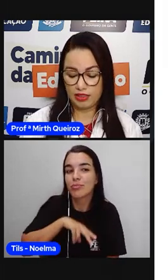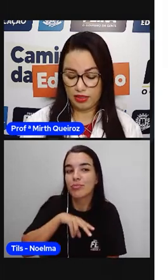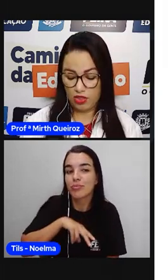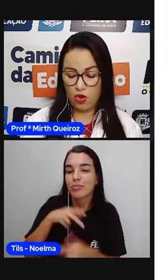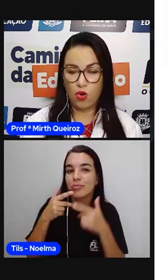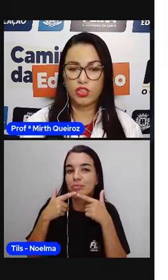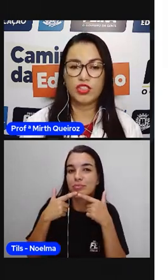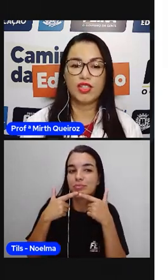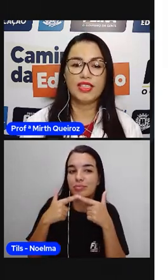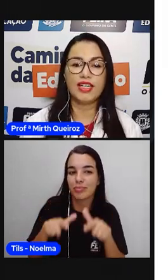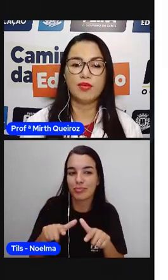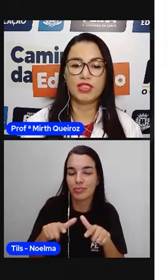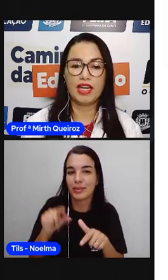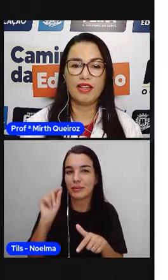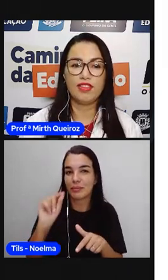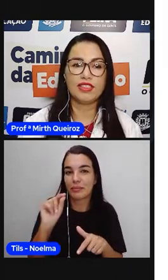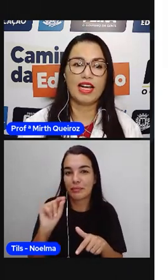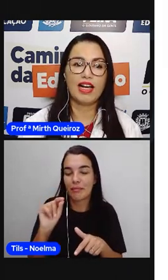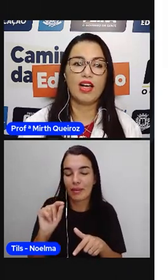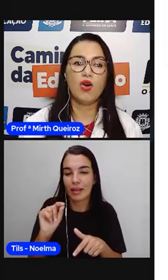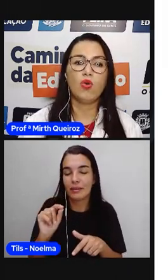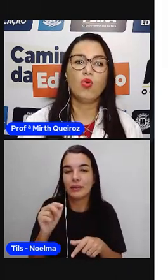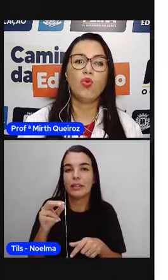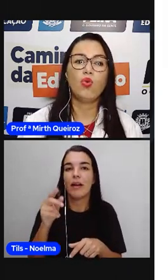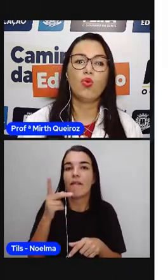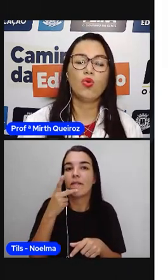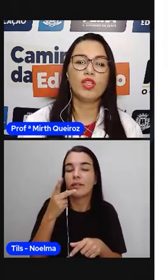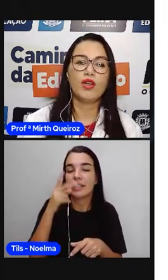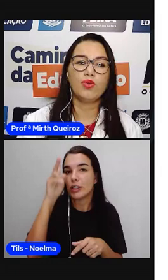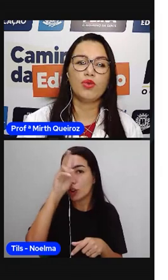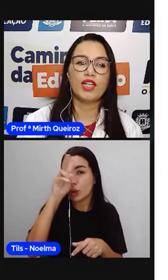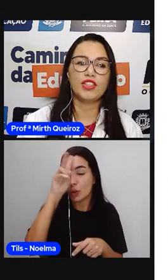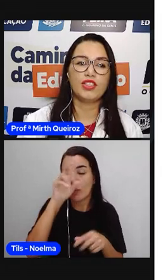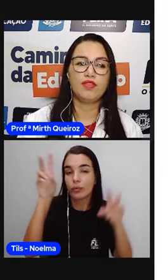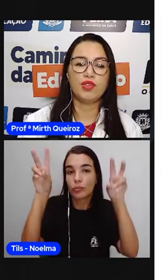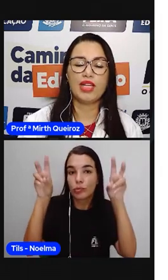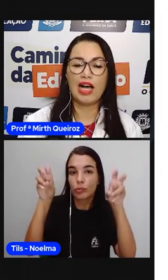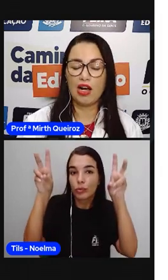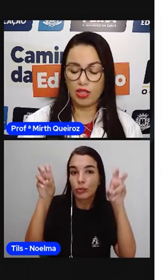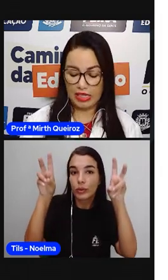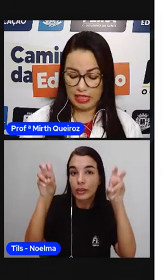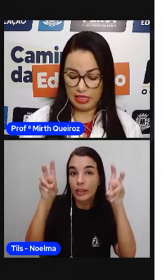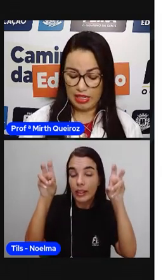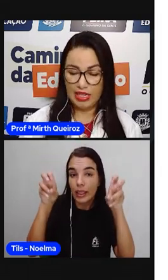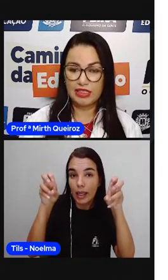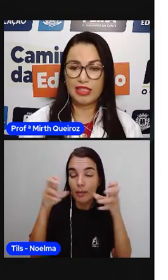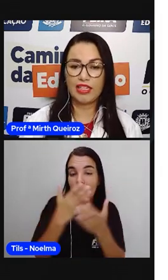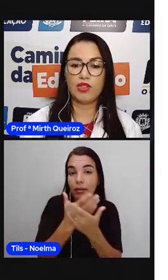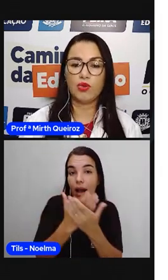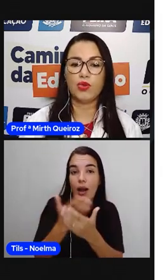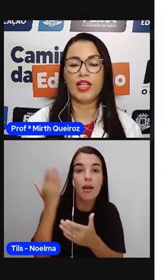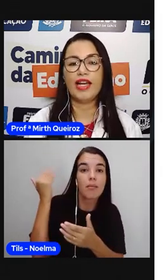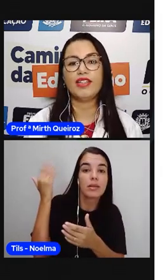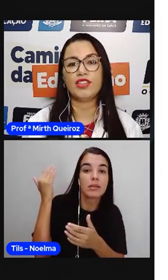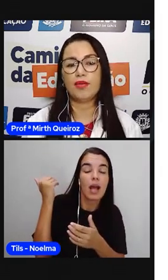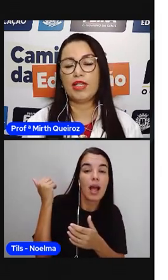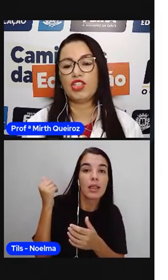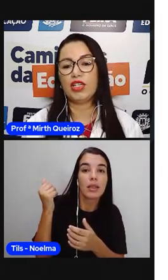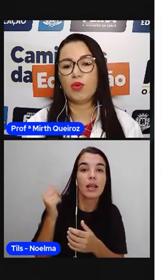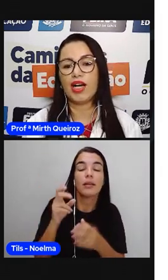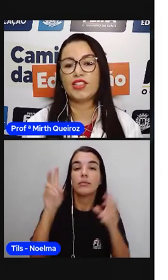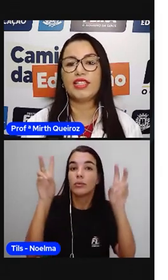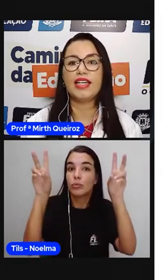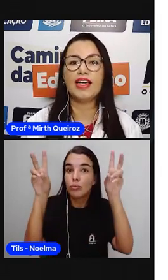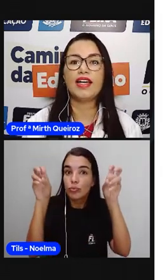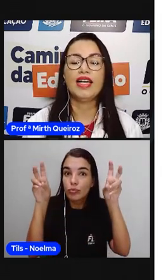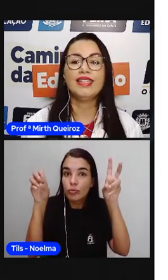linguagens, onde nós iremos revisar o conteúdo que a gente viu na aula anterior, né? Também